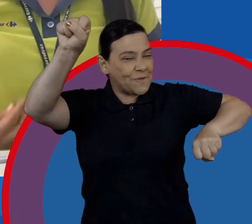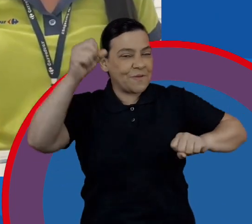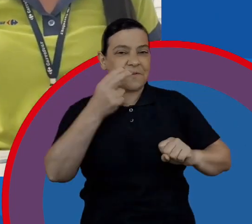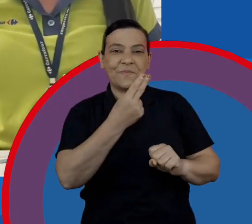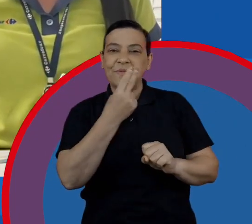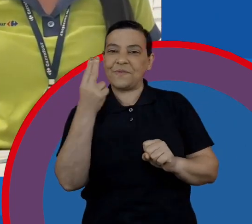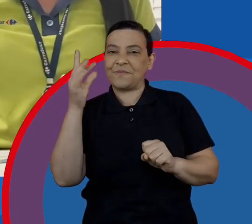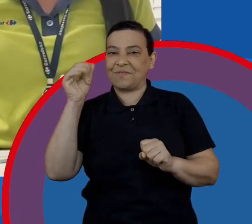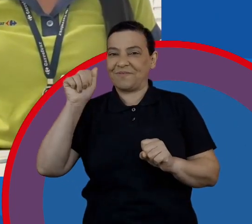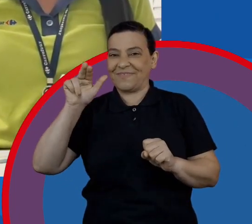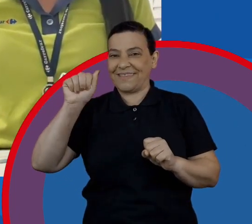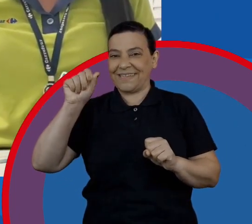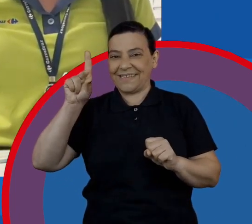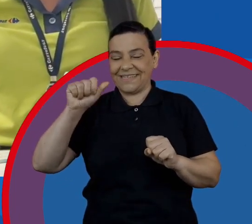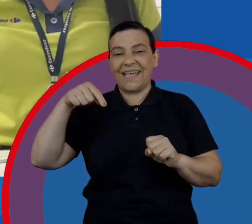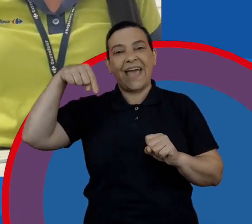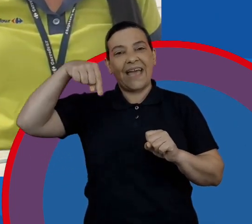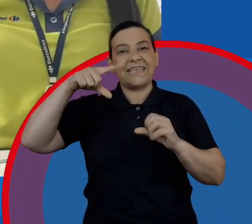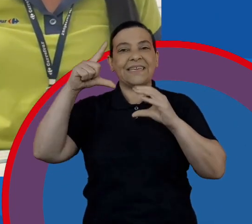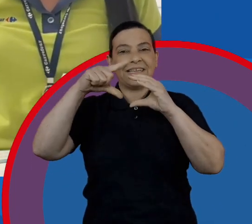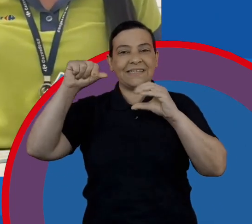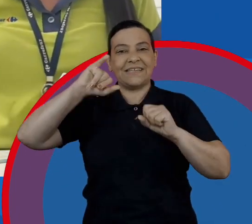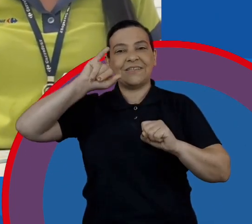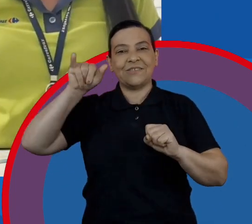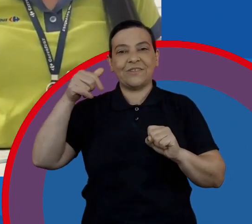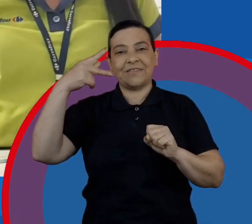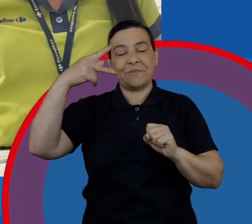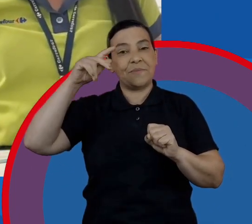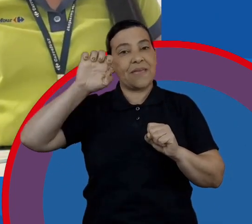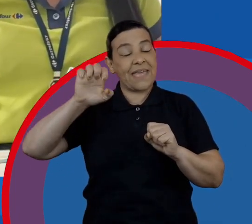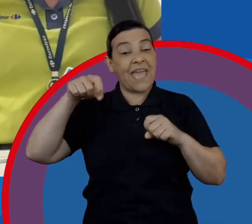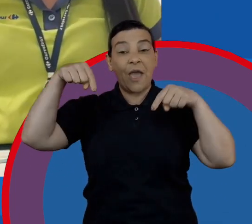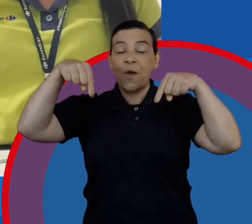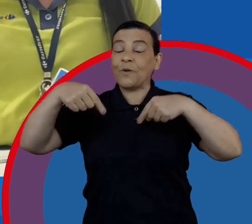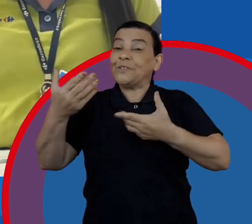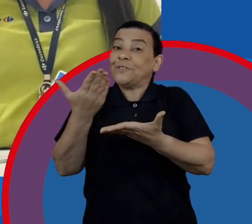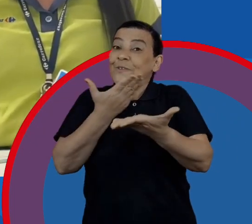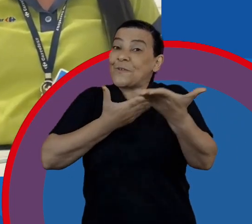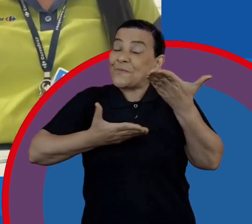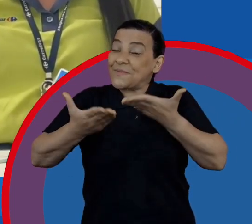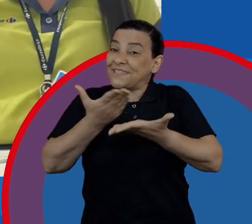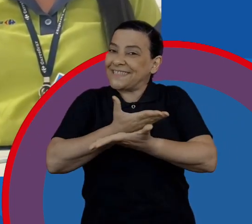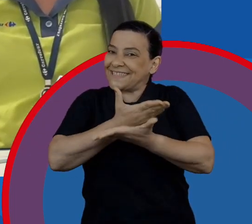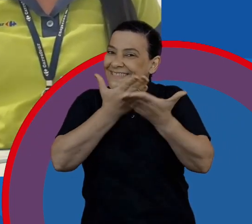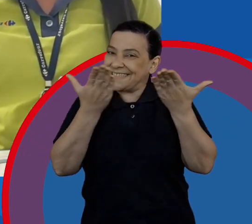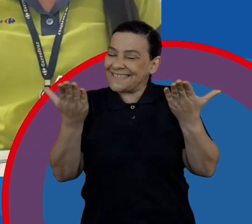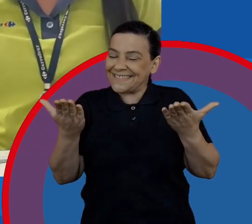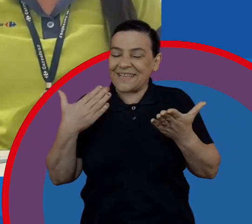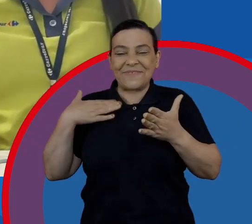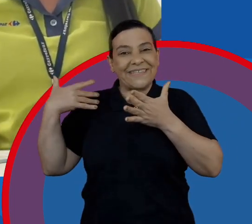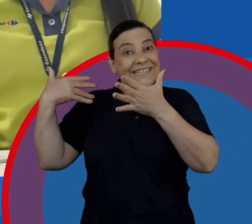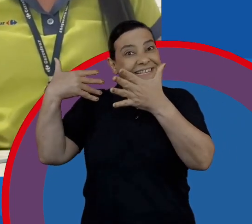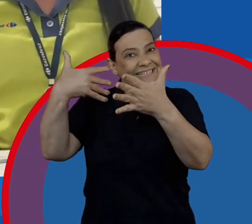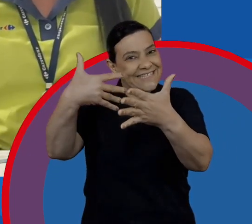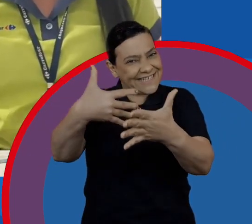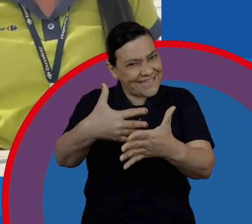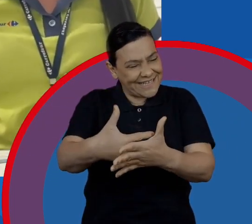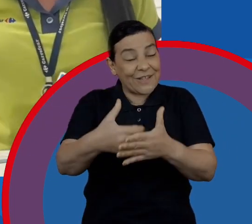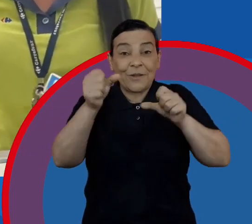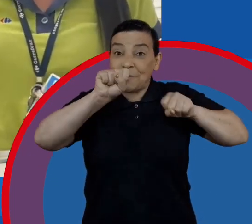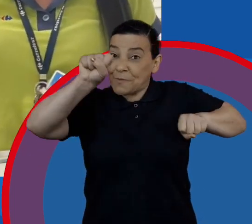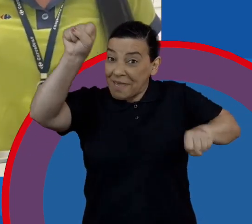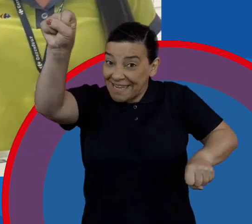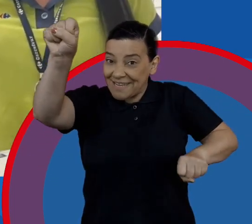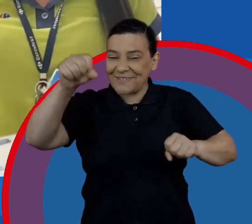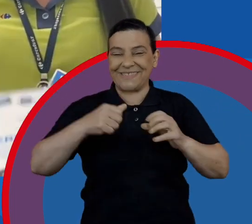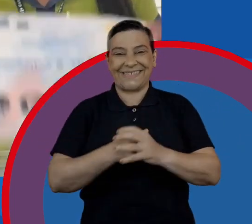Fernanda, sou aqui do Carrefour JPE. Estou aqui para poder compartilhar um pouquinho com vocês da minha trajetória no super-heroes.